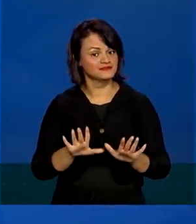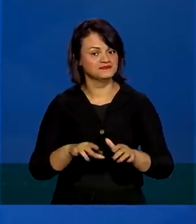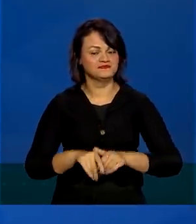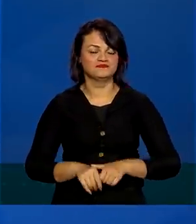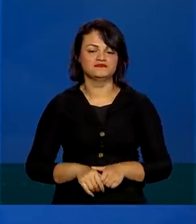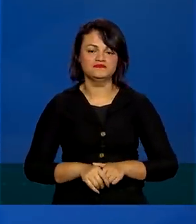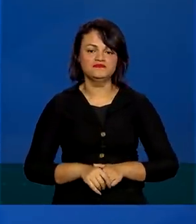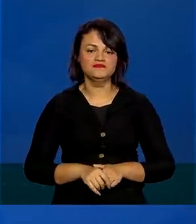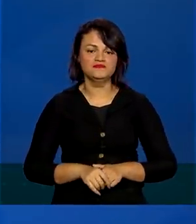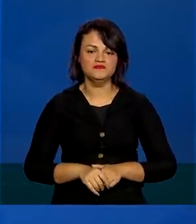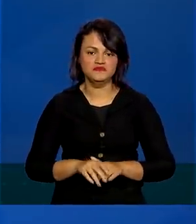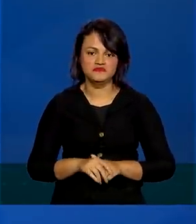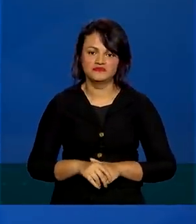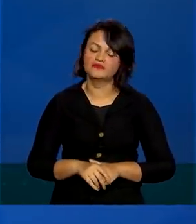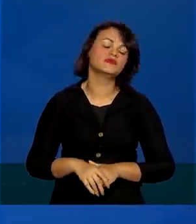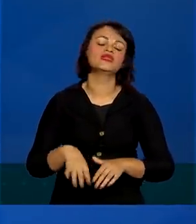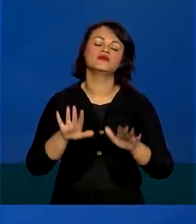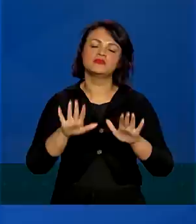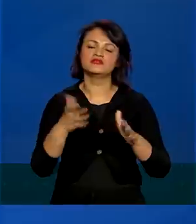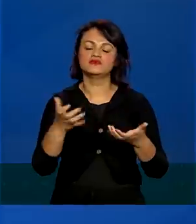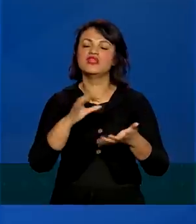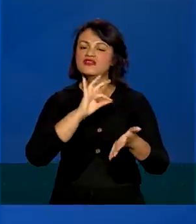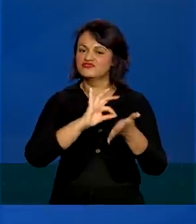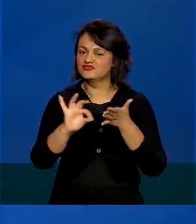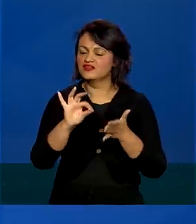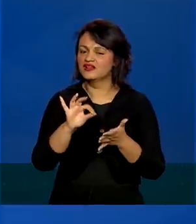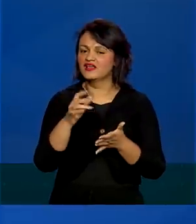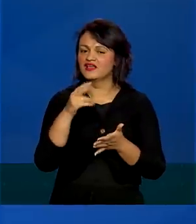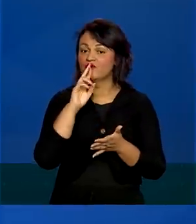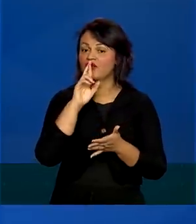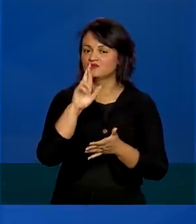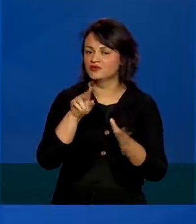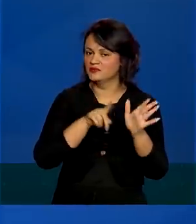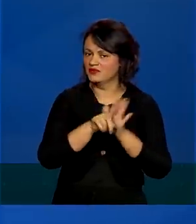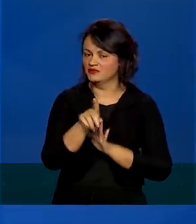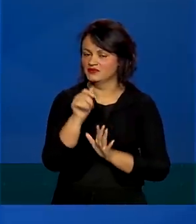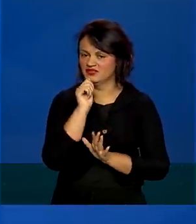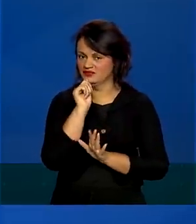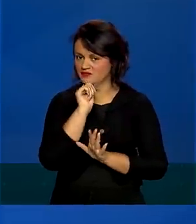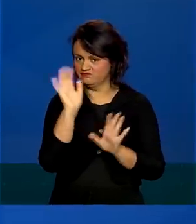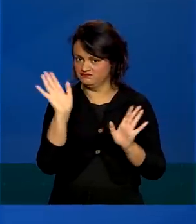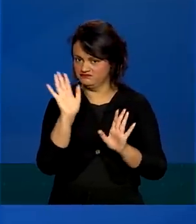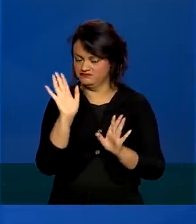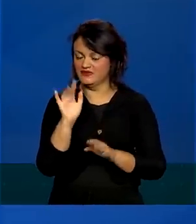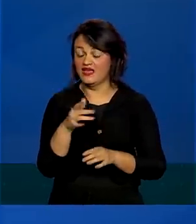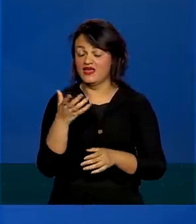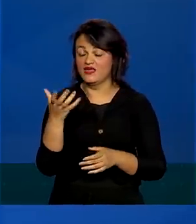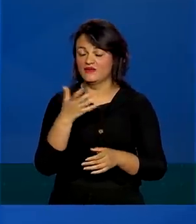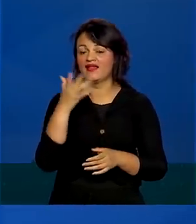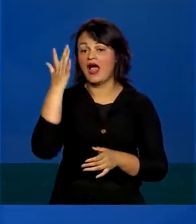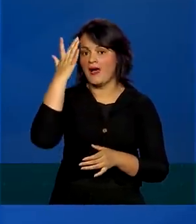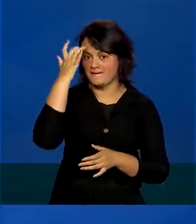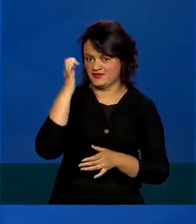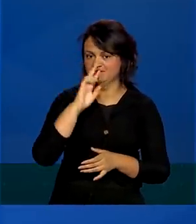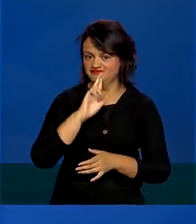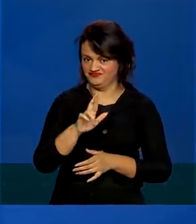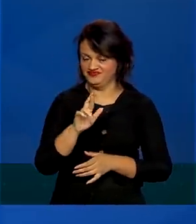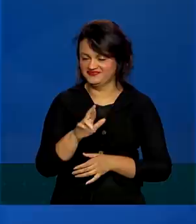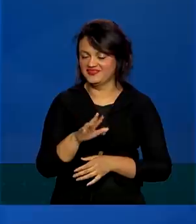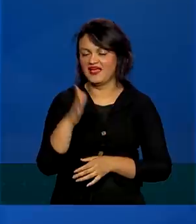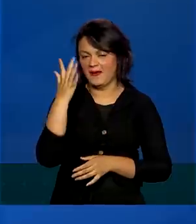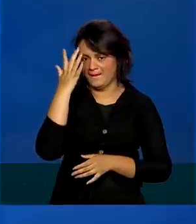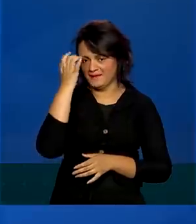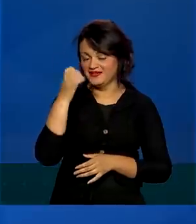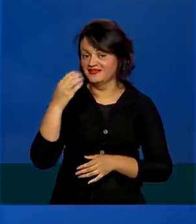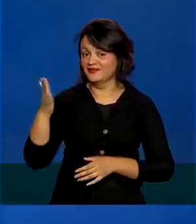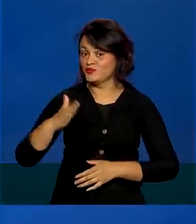Mas eu queria aqui deixar registrado, eu não vou responder perguntas sobre isso, porque eu quero deixar para amanhã, mas amanhã